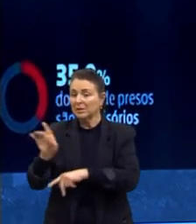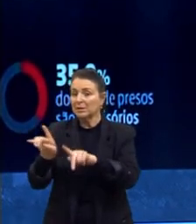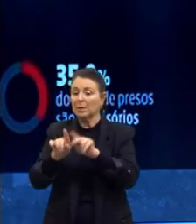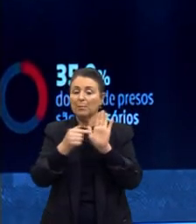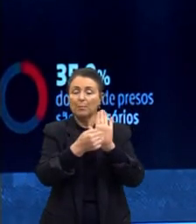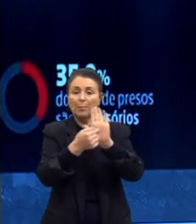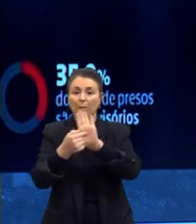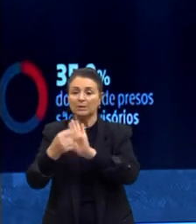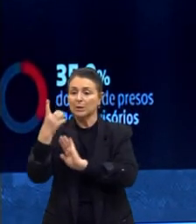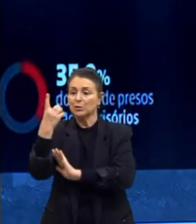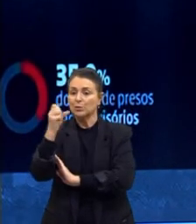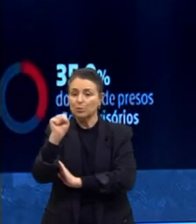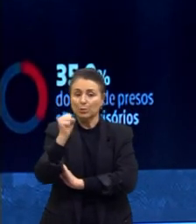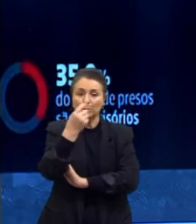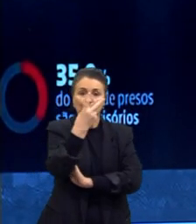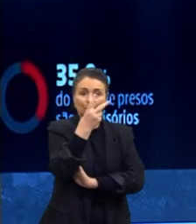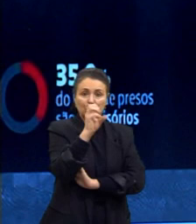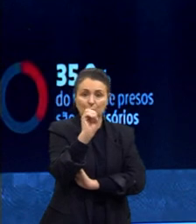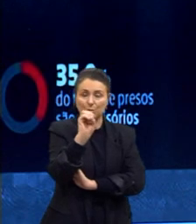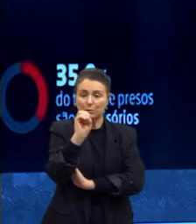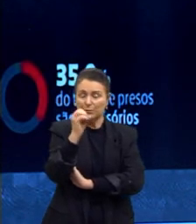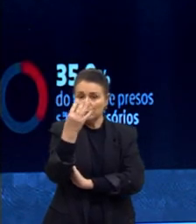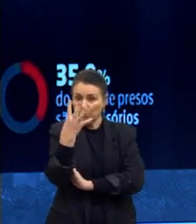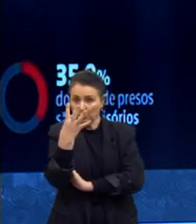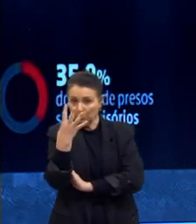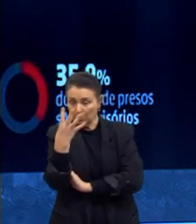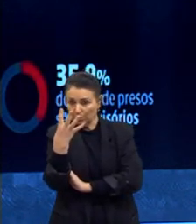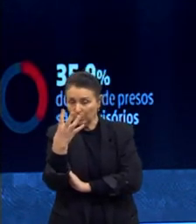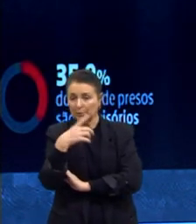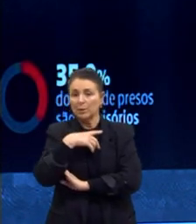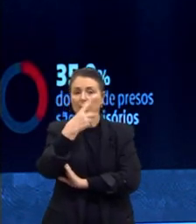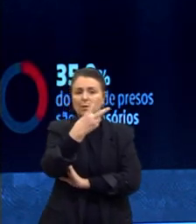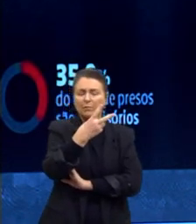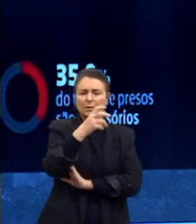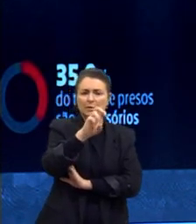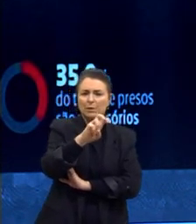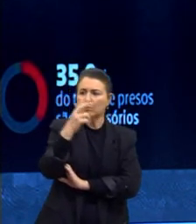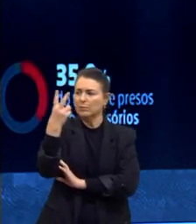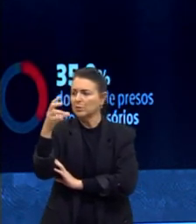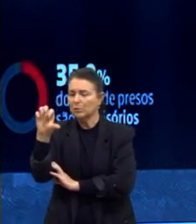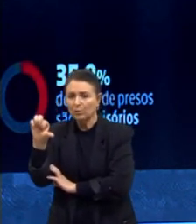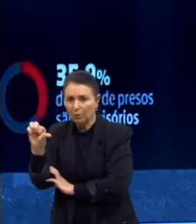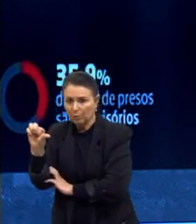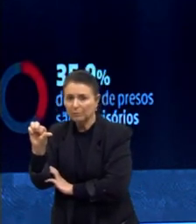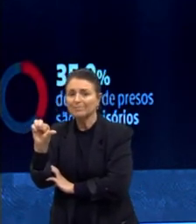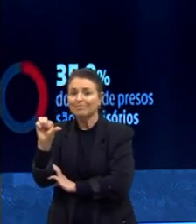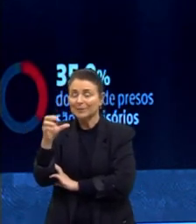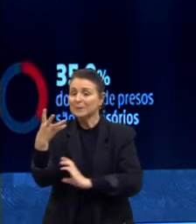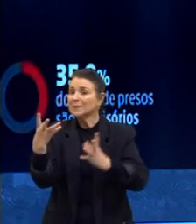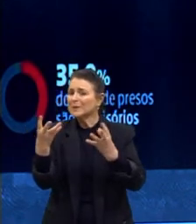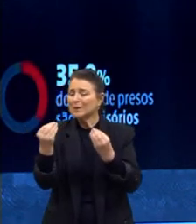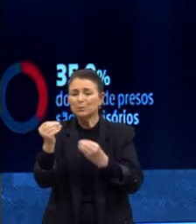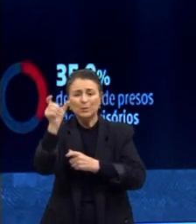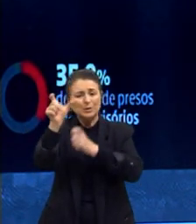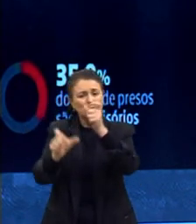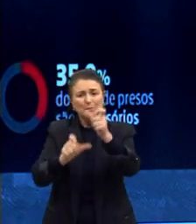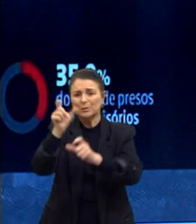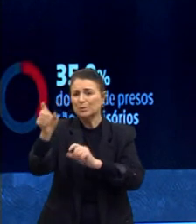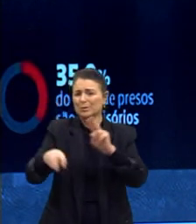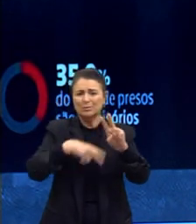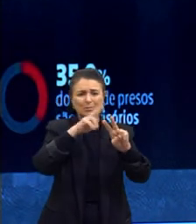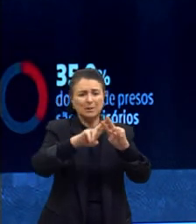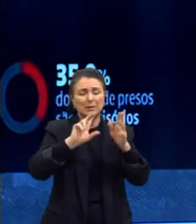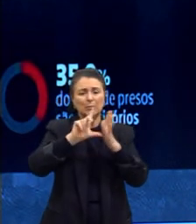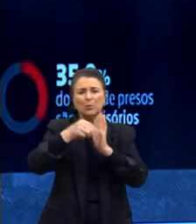só, de 18 a 24 anos, 25 a 29 anos, e a maior faixa fica entre os 35 anos em diante,